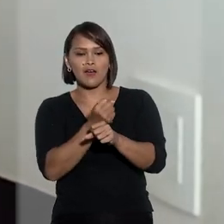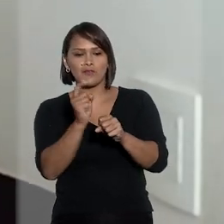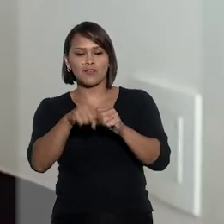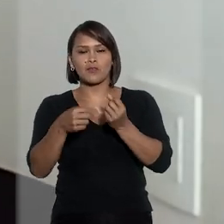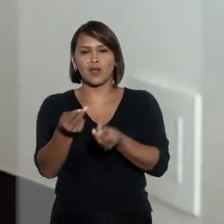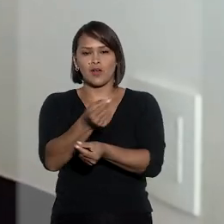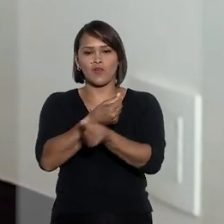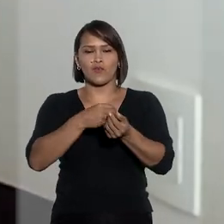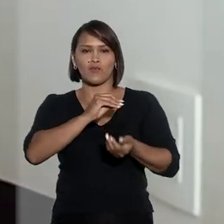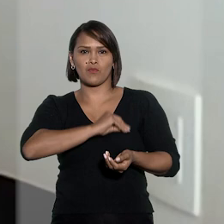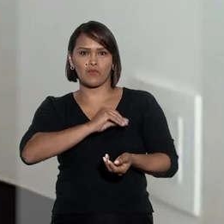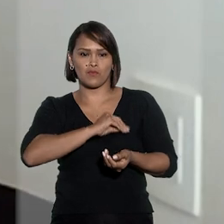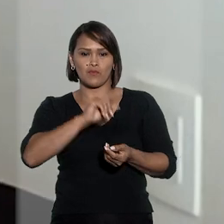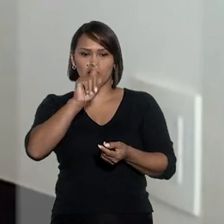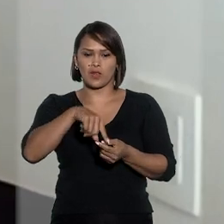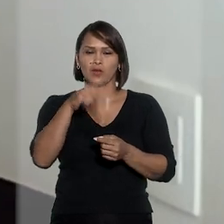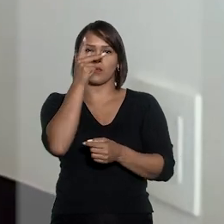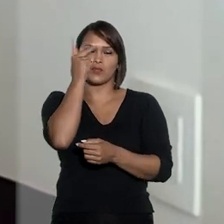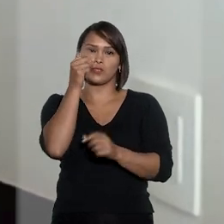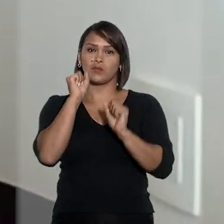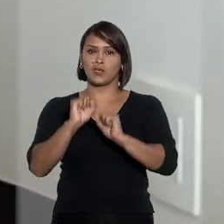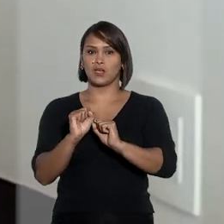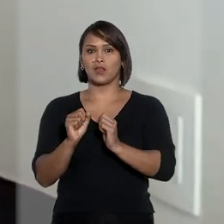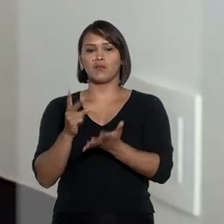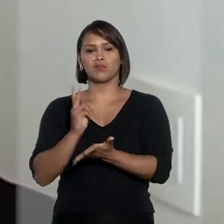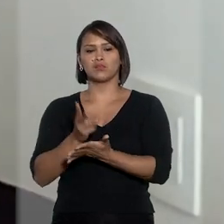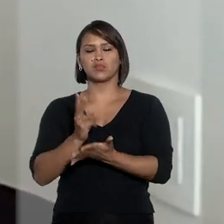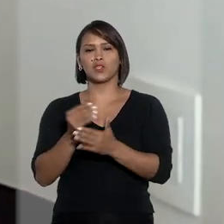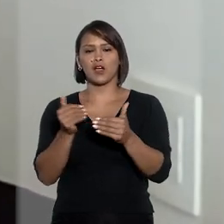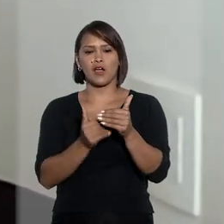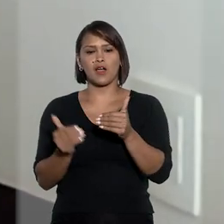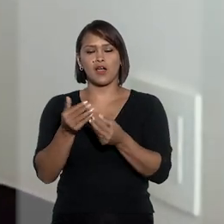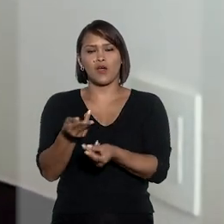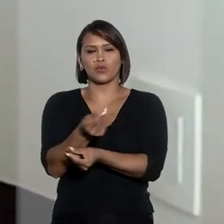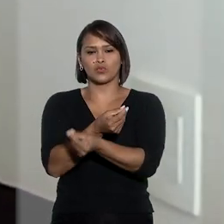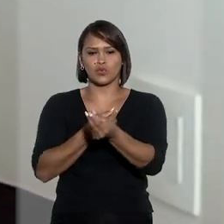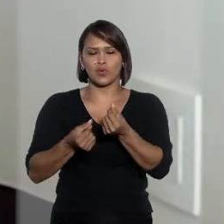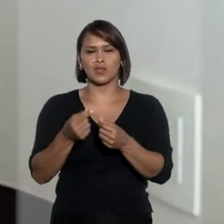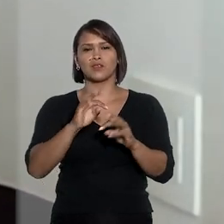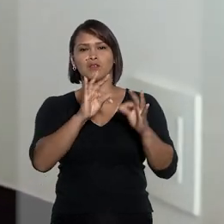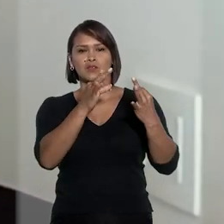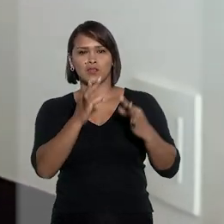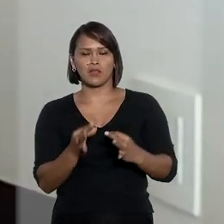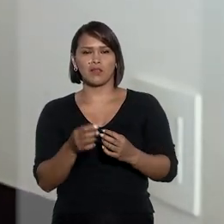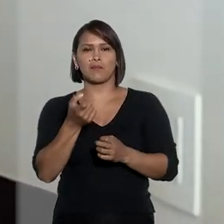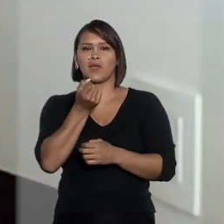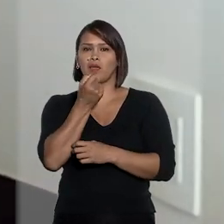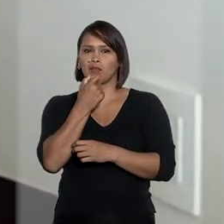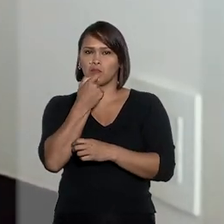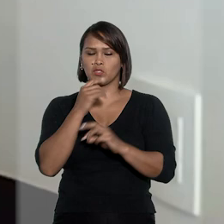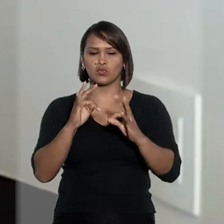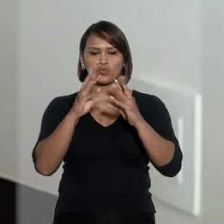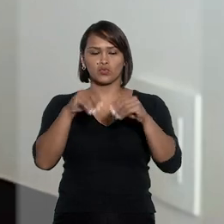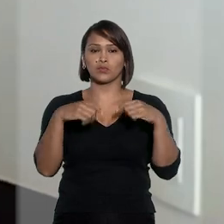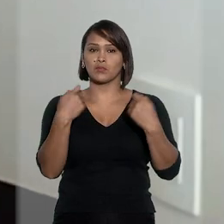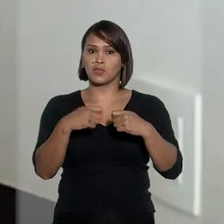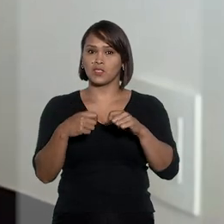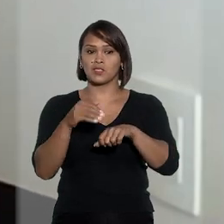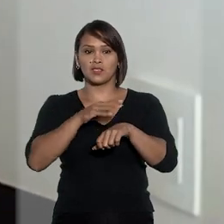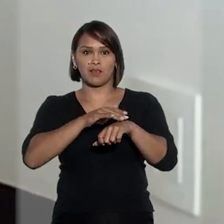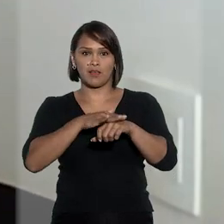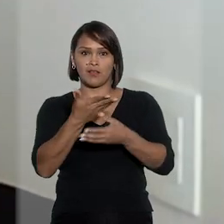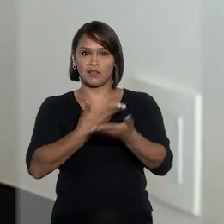formação da renda dessa pessoa, para que ele possa fazer frente aos gastos com tratamento, aos gastos com tudo que for